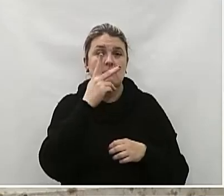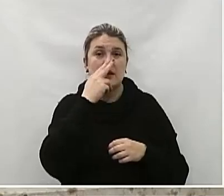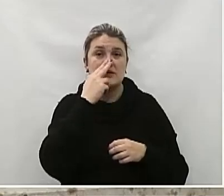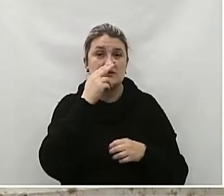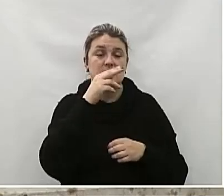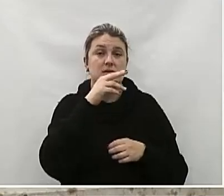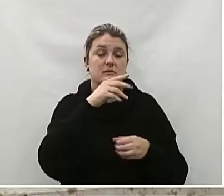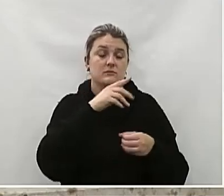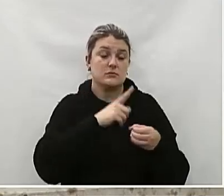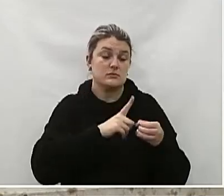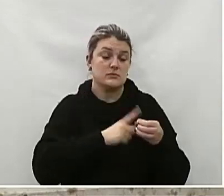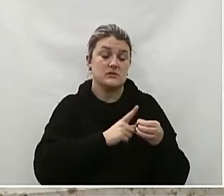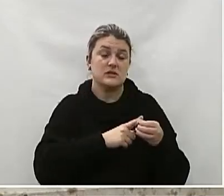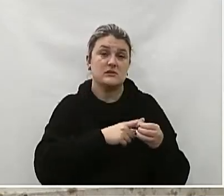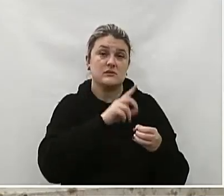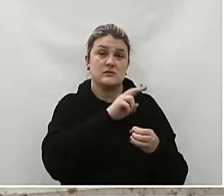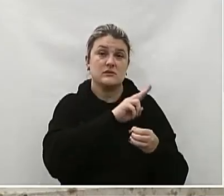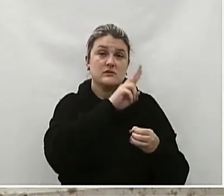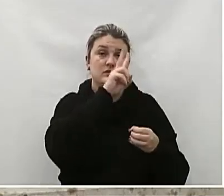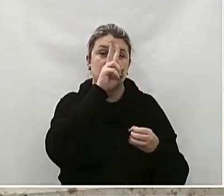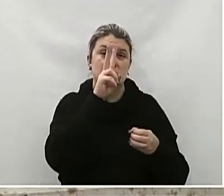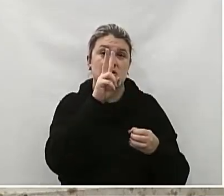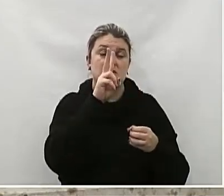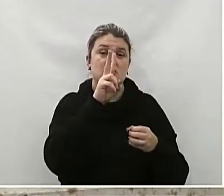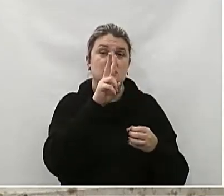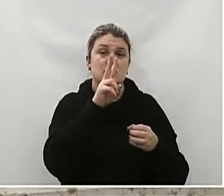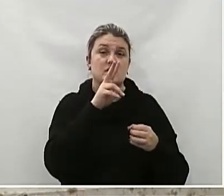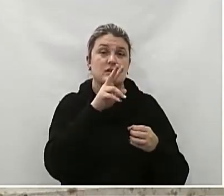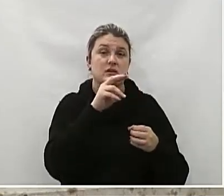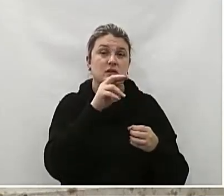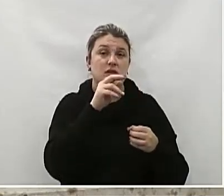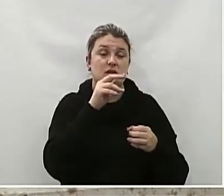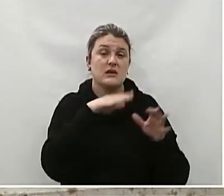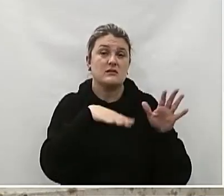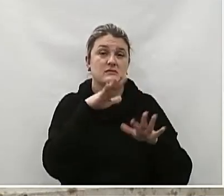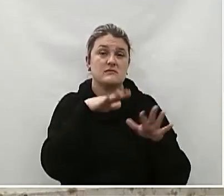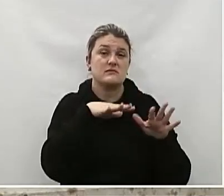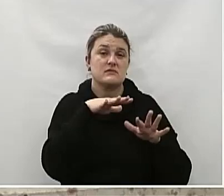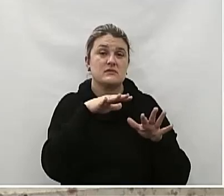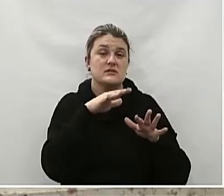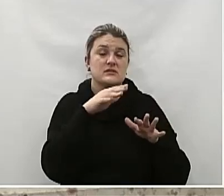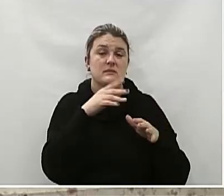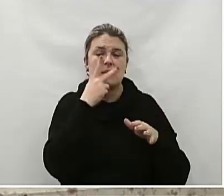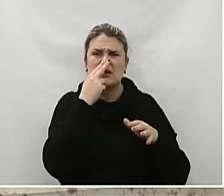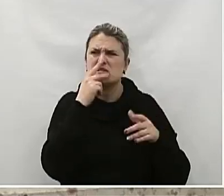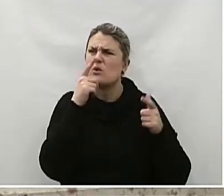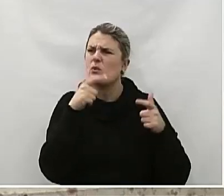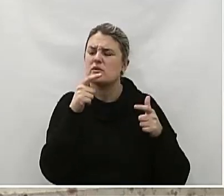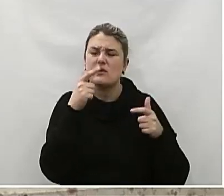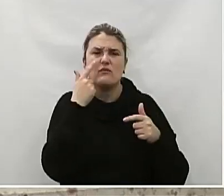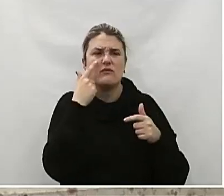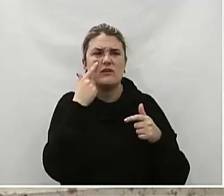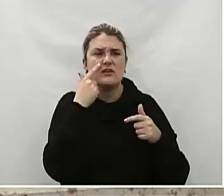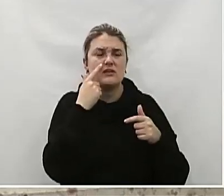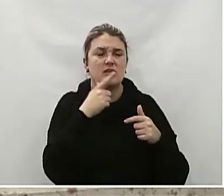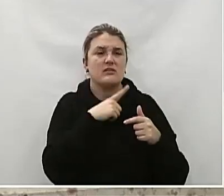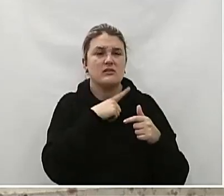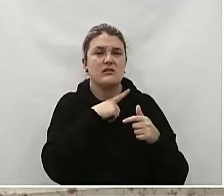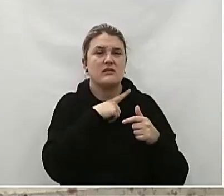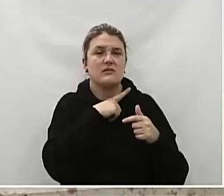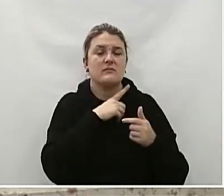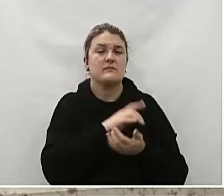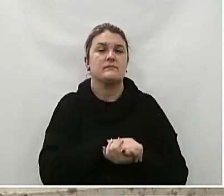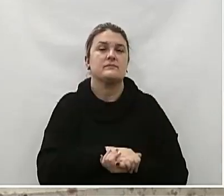Hoje em União da Vitória Alunos e alunas Que aqui saem E que às vezes Encontram o caminho Com esse curso Do direito